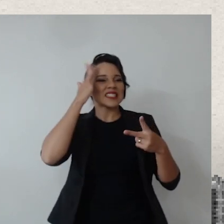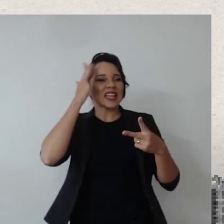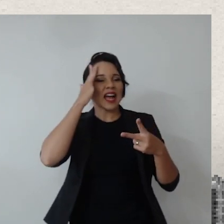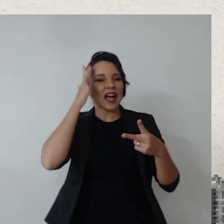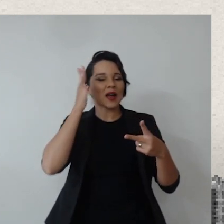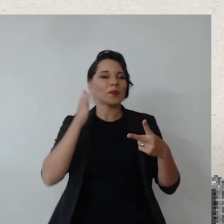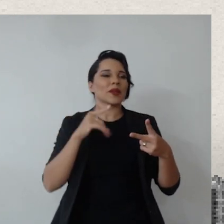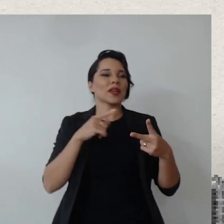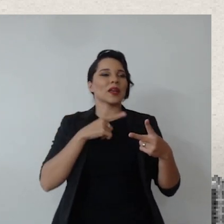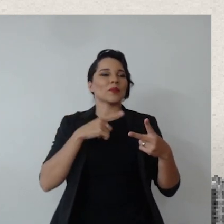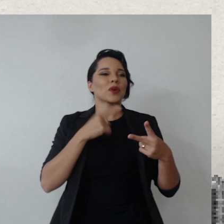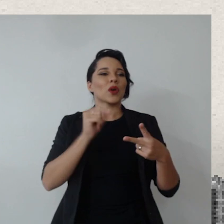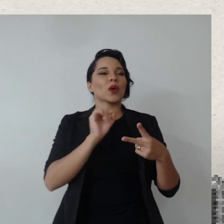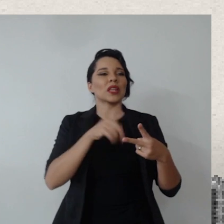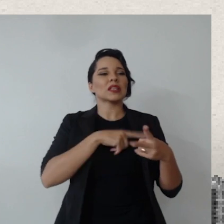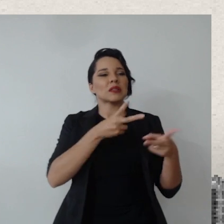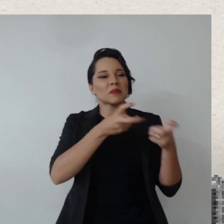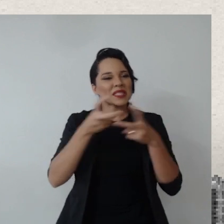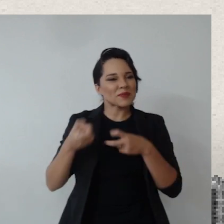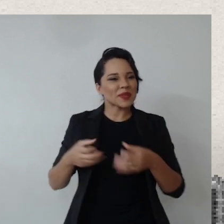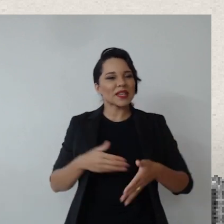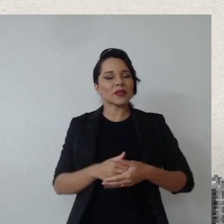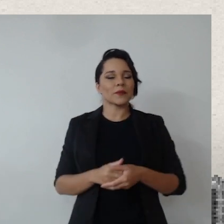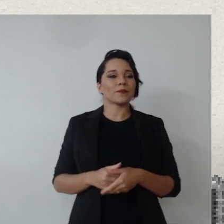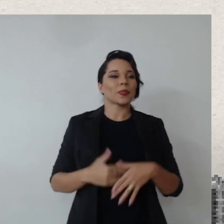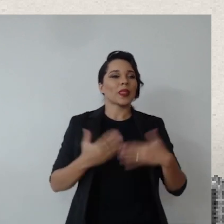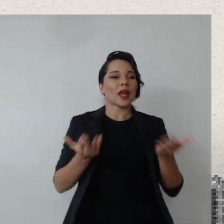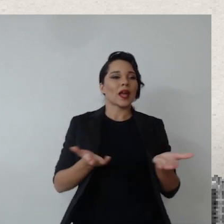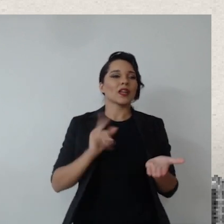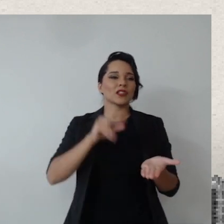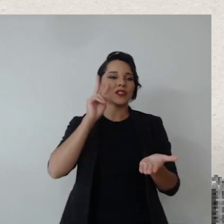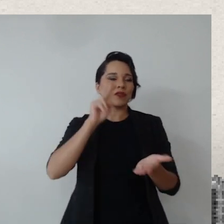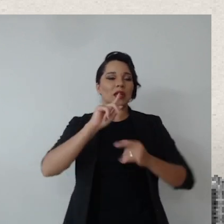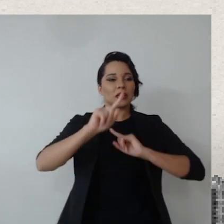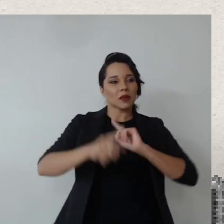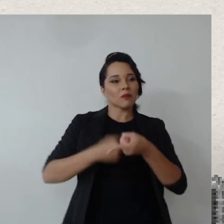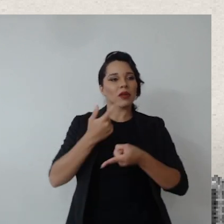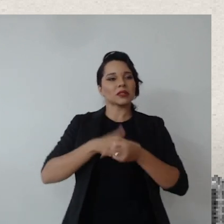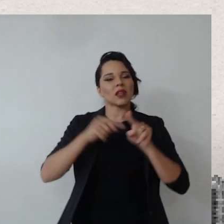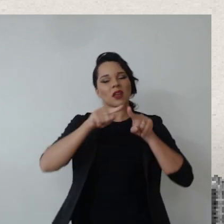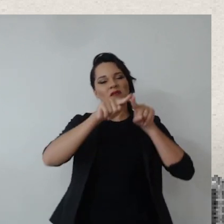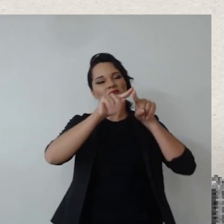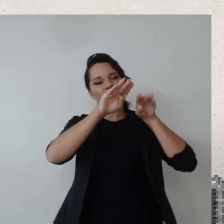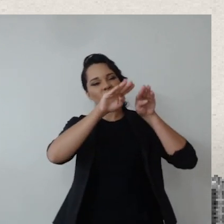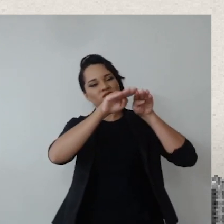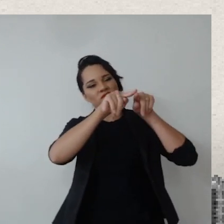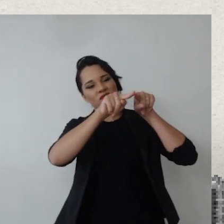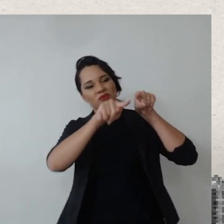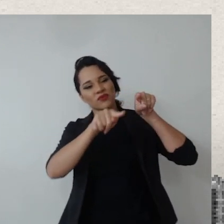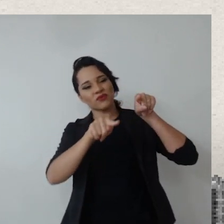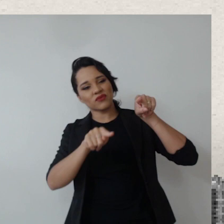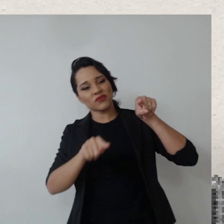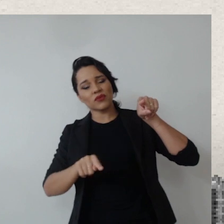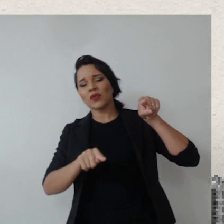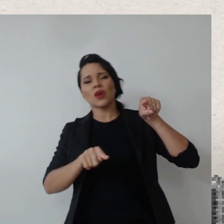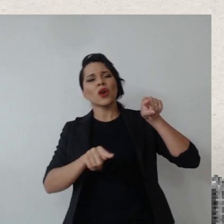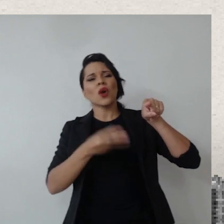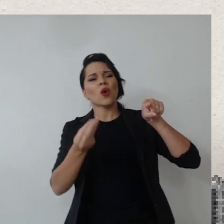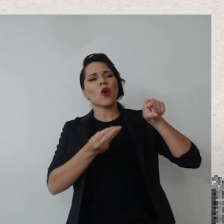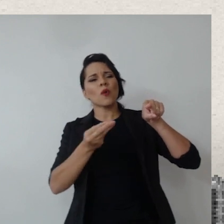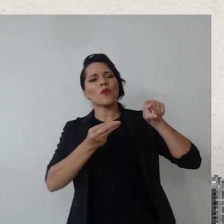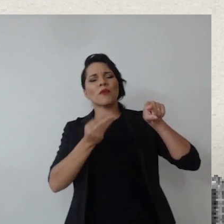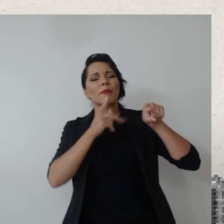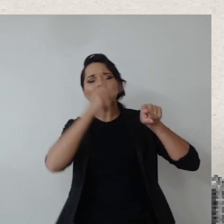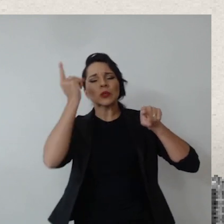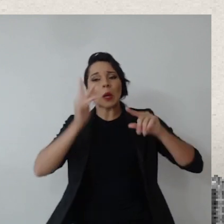do que está sendo observado e aí a gente vê que depois tem umas baixas, sabe? Como manter esse povo